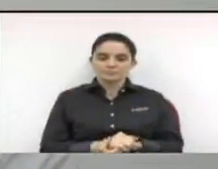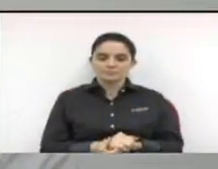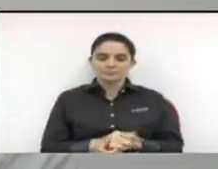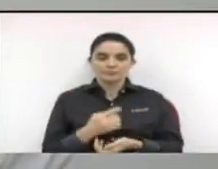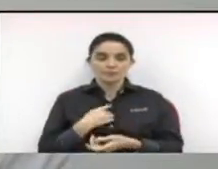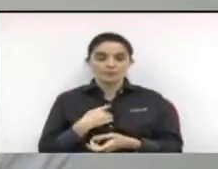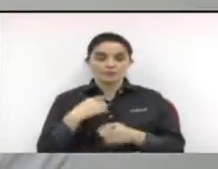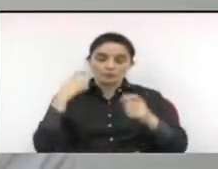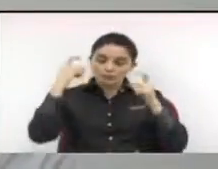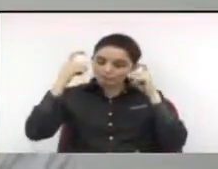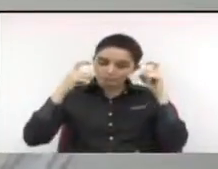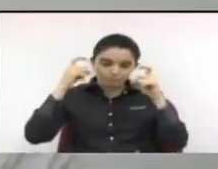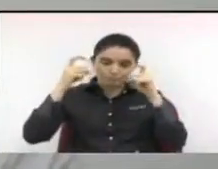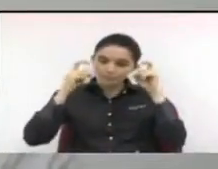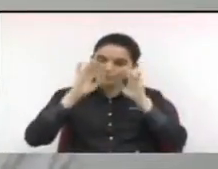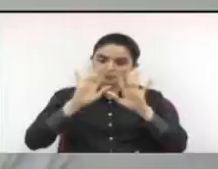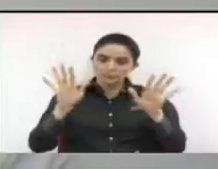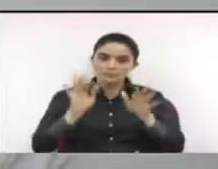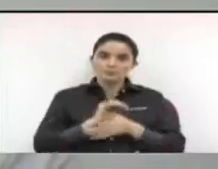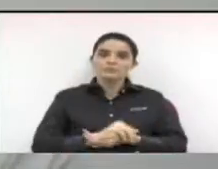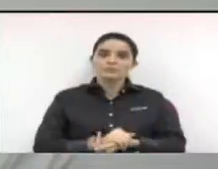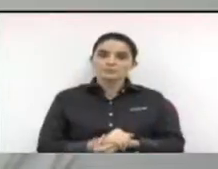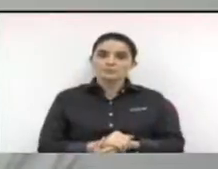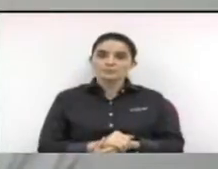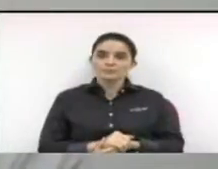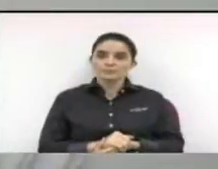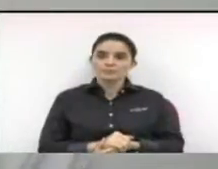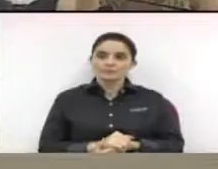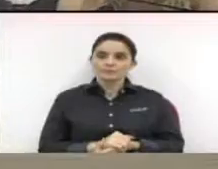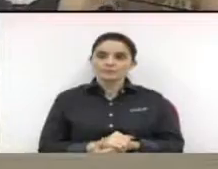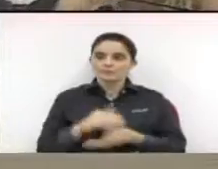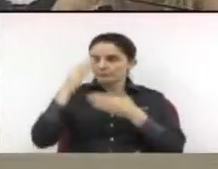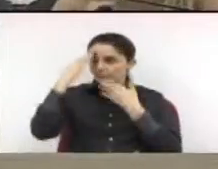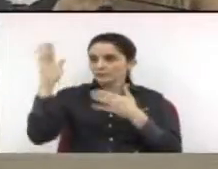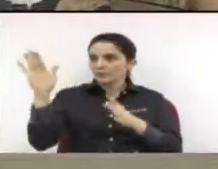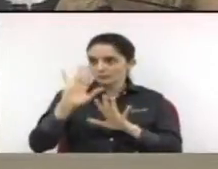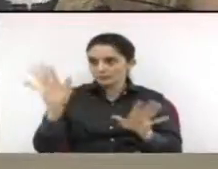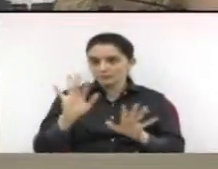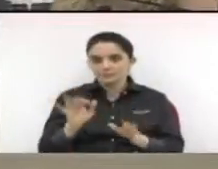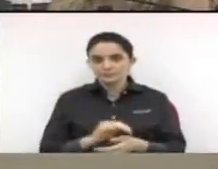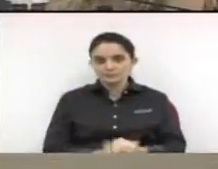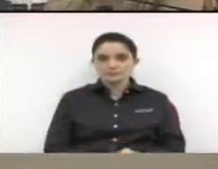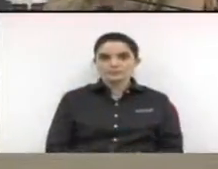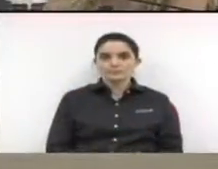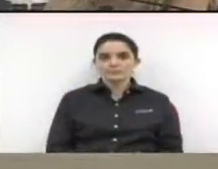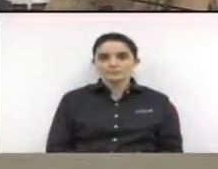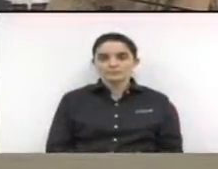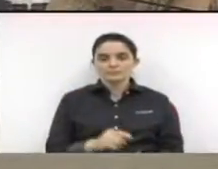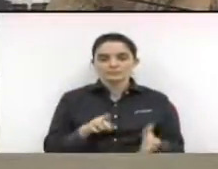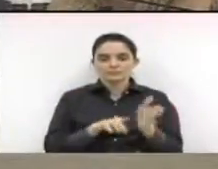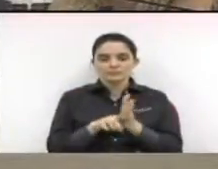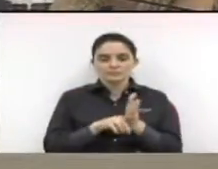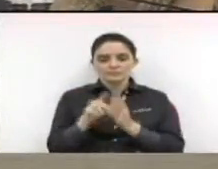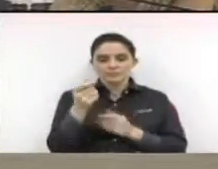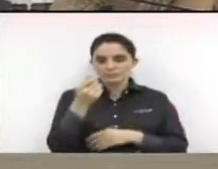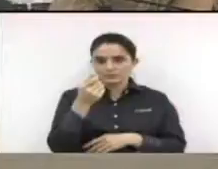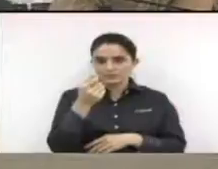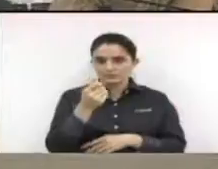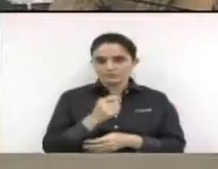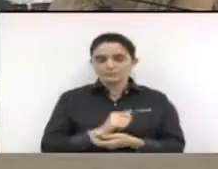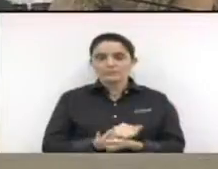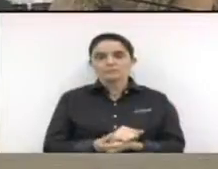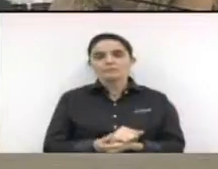Então, essa é uma preocupação minha. Eu dou aí uma parte para vereador. Obrigado, vereador. O orçamento participativo,